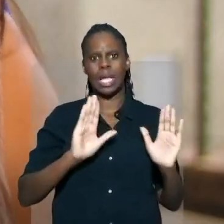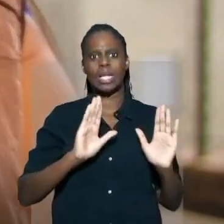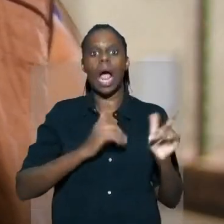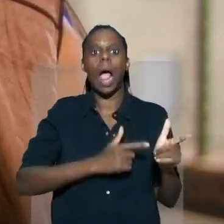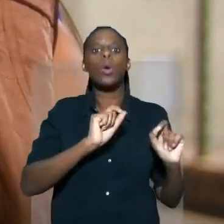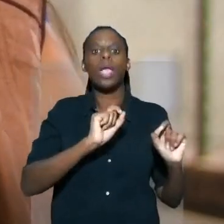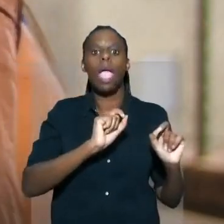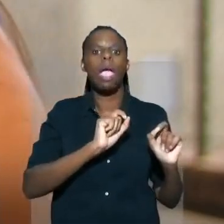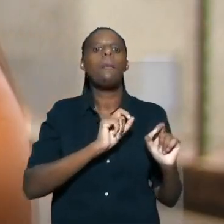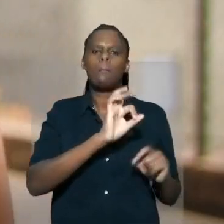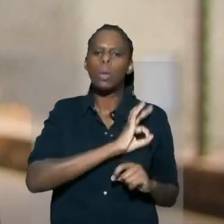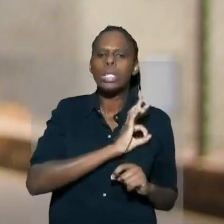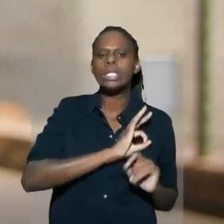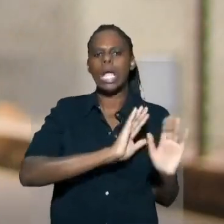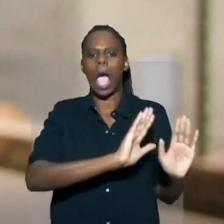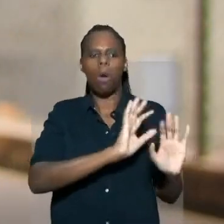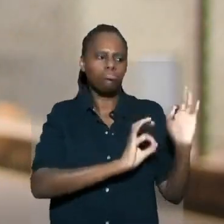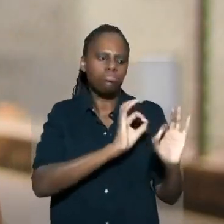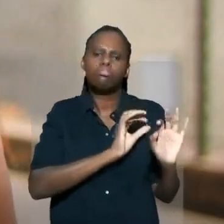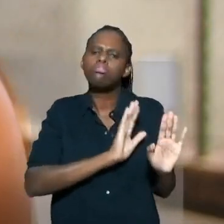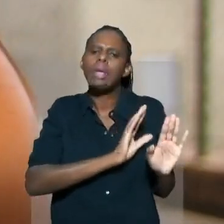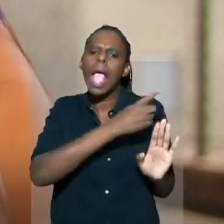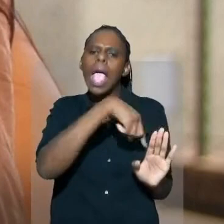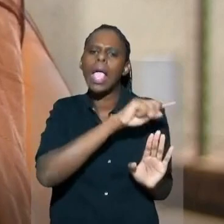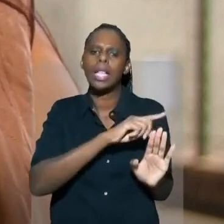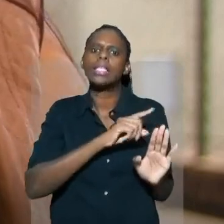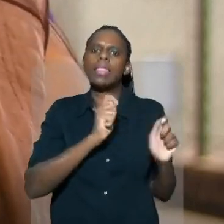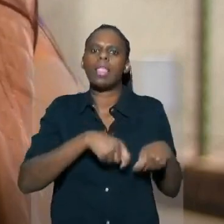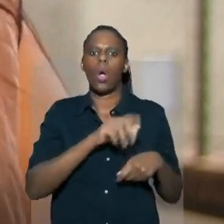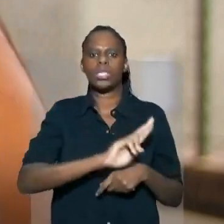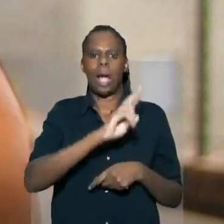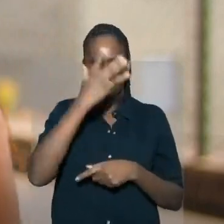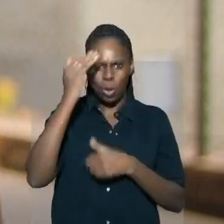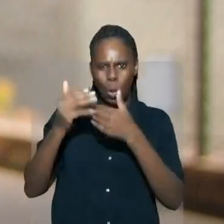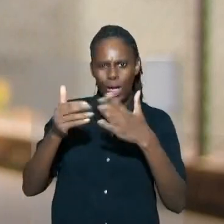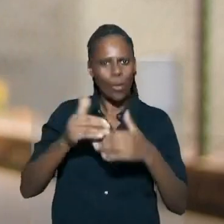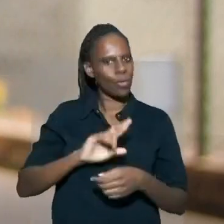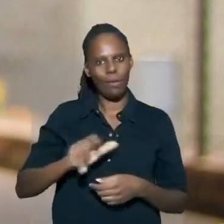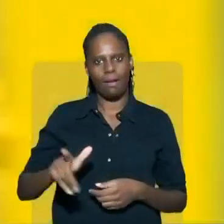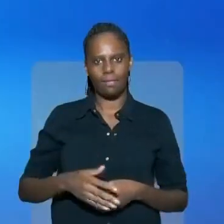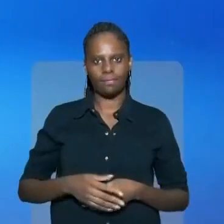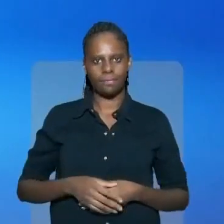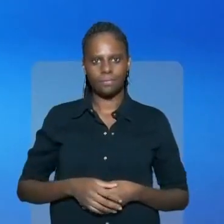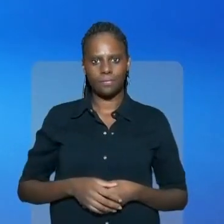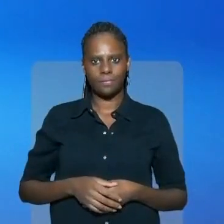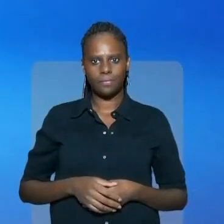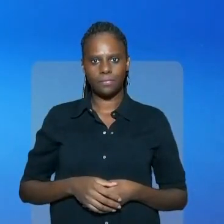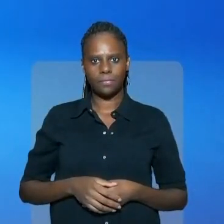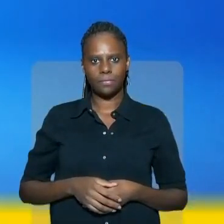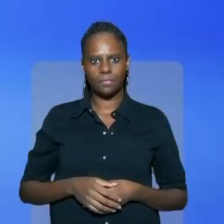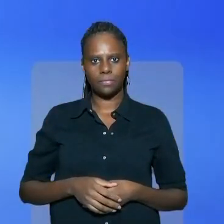armas. Armas é para as pessoas preparadas, para o policial, para as pessoas que têm capacidade de usar, não é para qualquer pessoa.